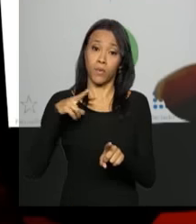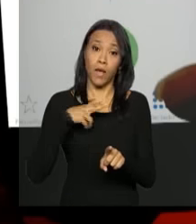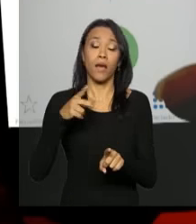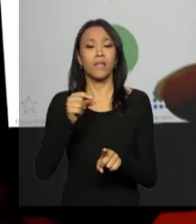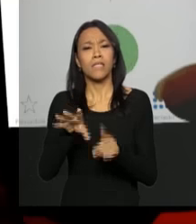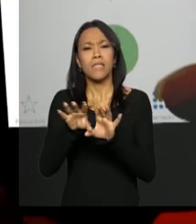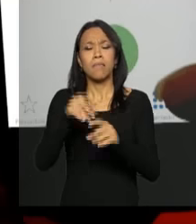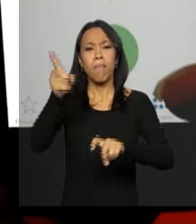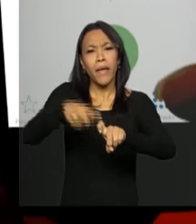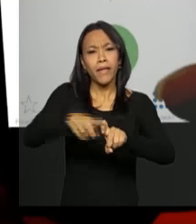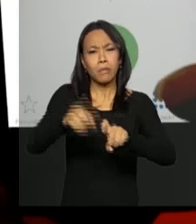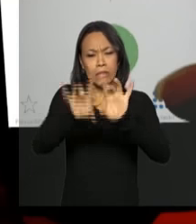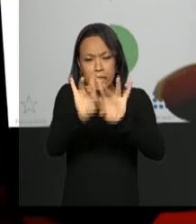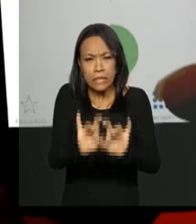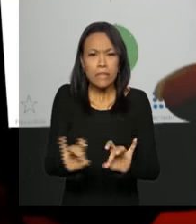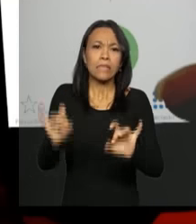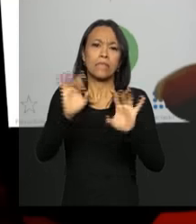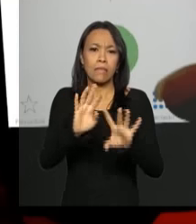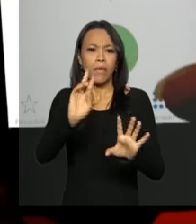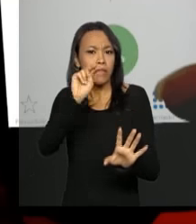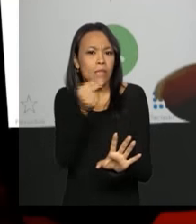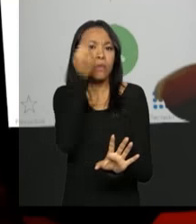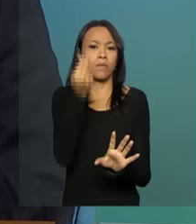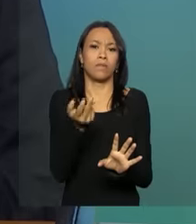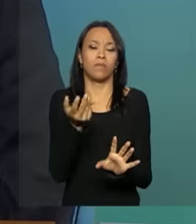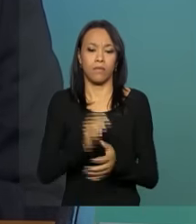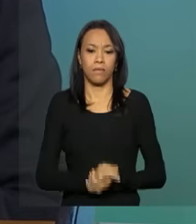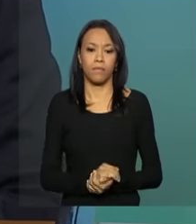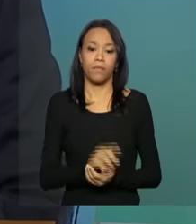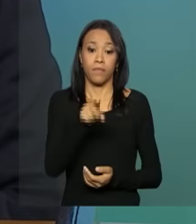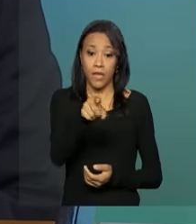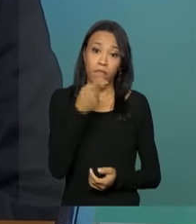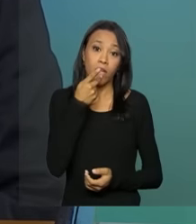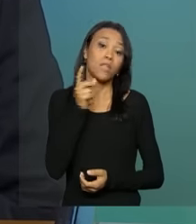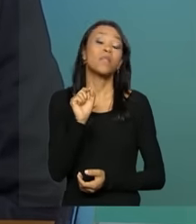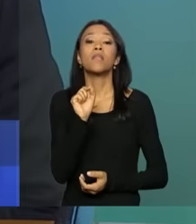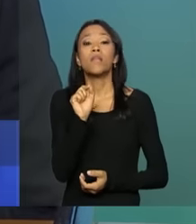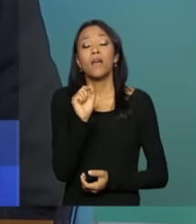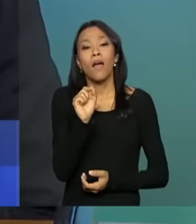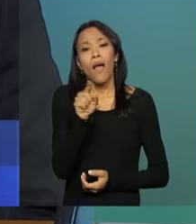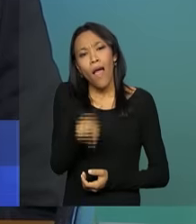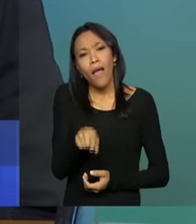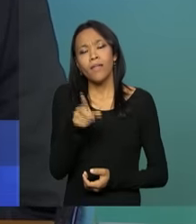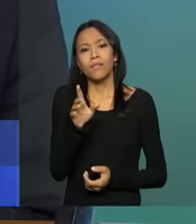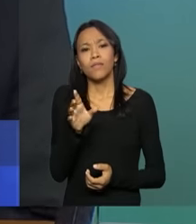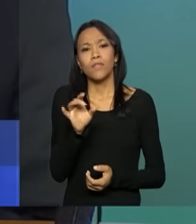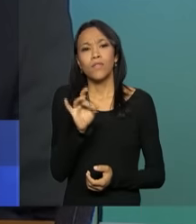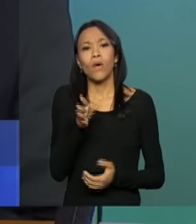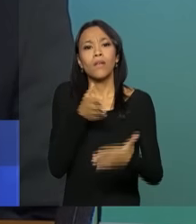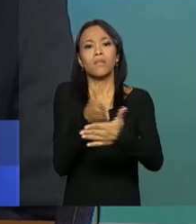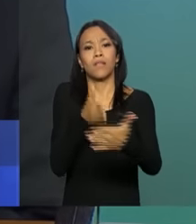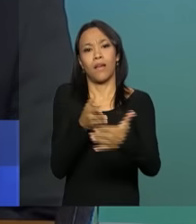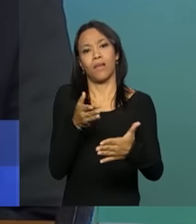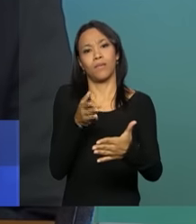especialização em cirurgias reparadoras de sequelas. Isso não quer dizer que seja restrito o